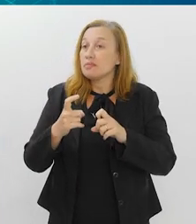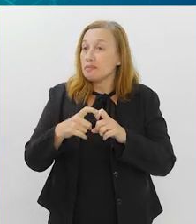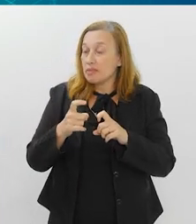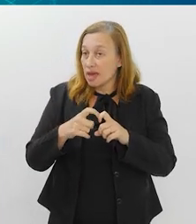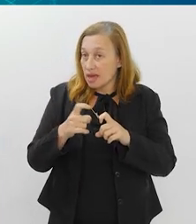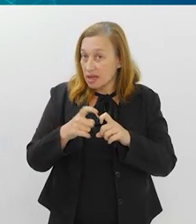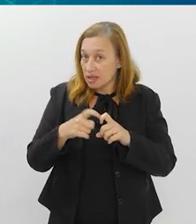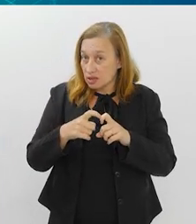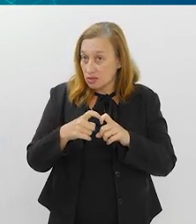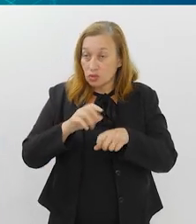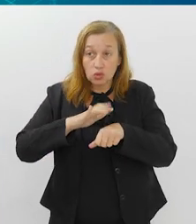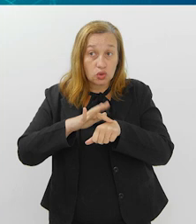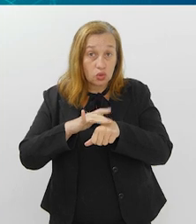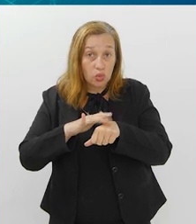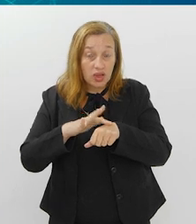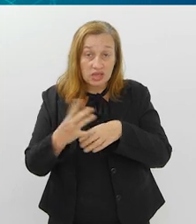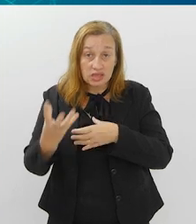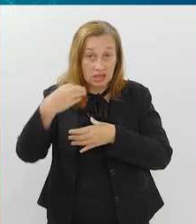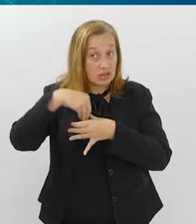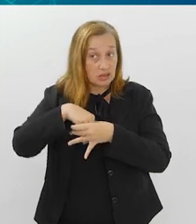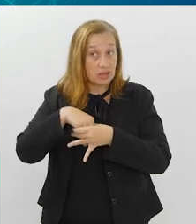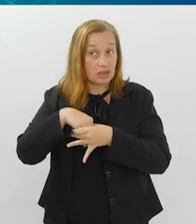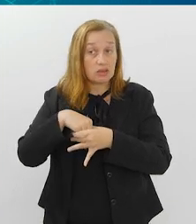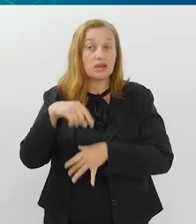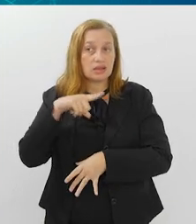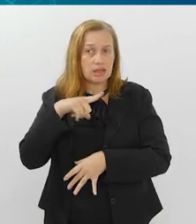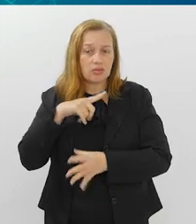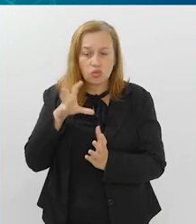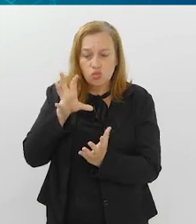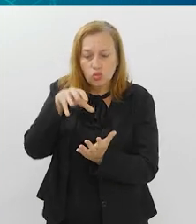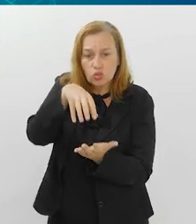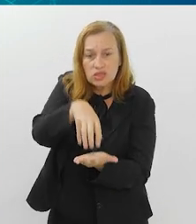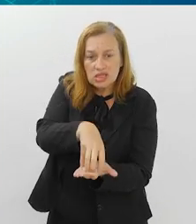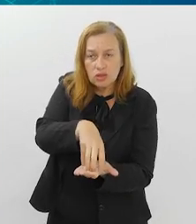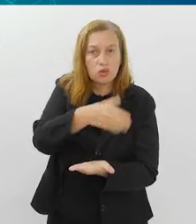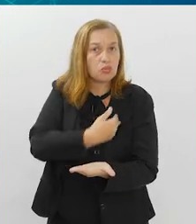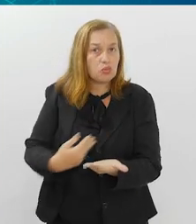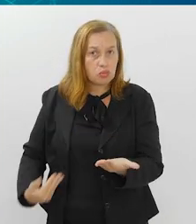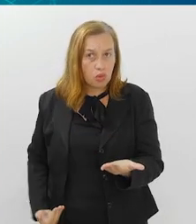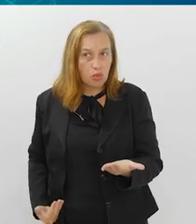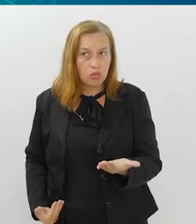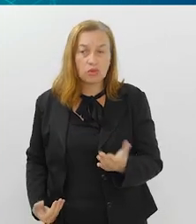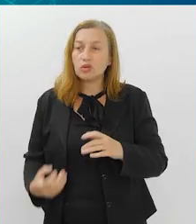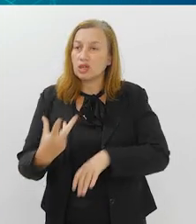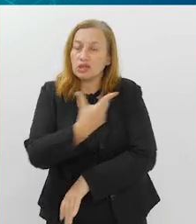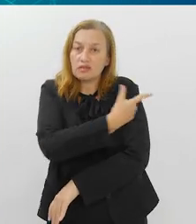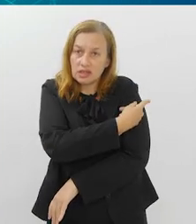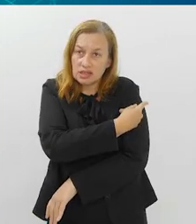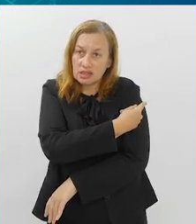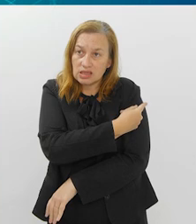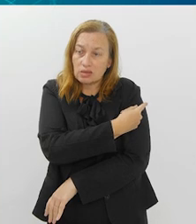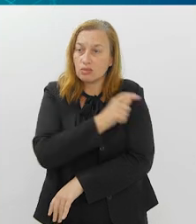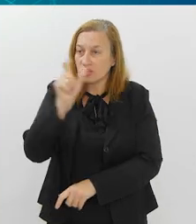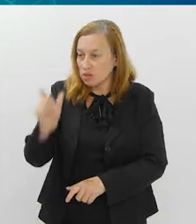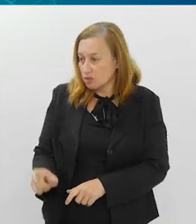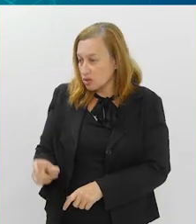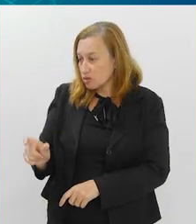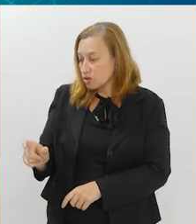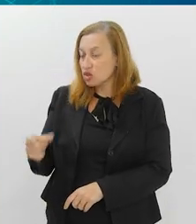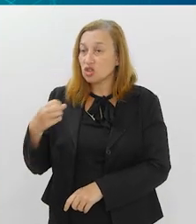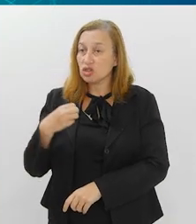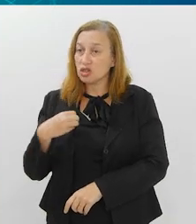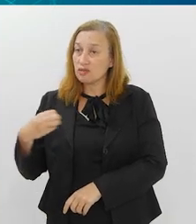nós temos hoje especialistas em medicina de viagem. Nós temos centros públicos de vacinação para viajantes,